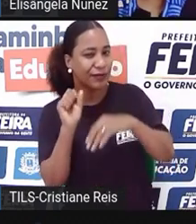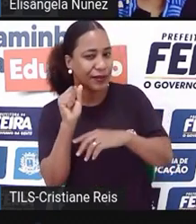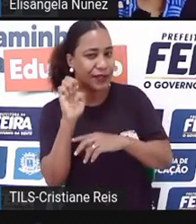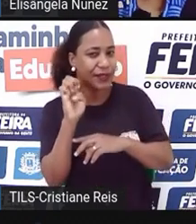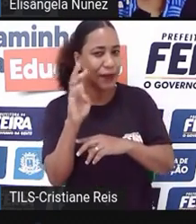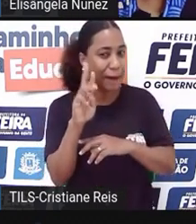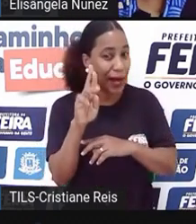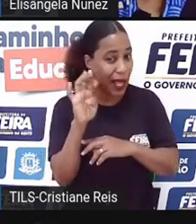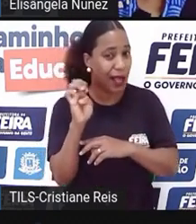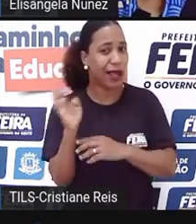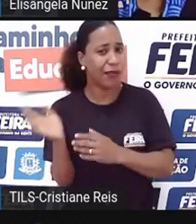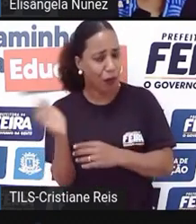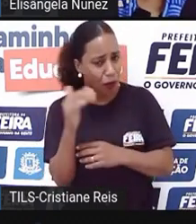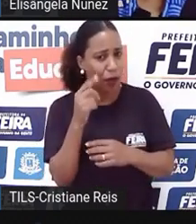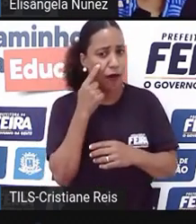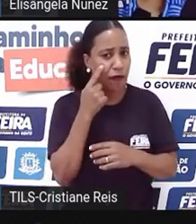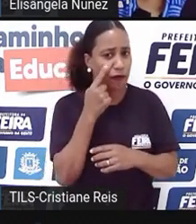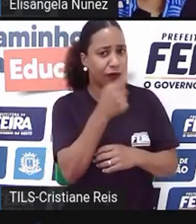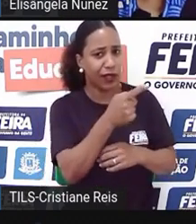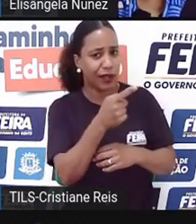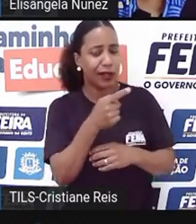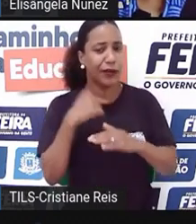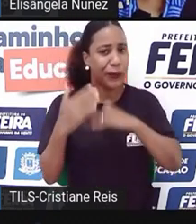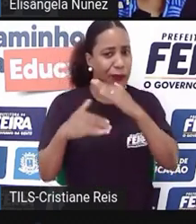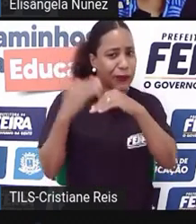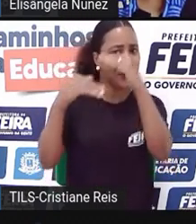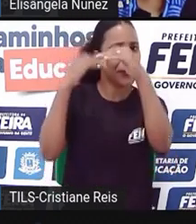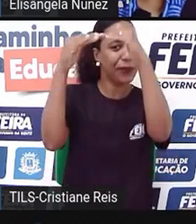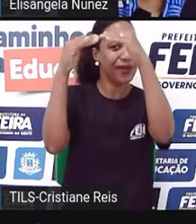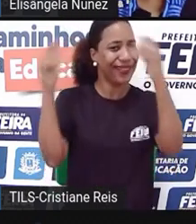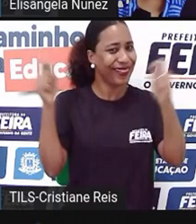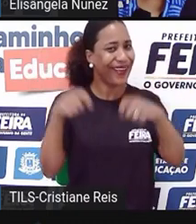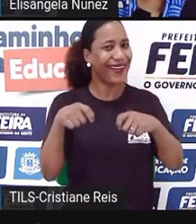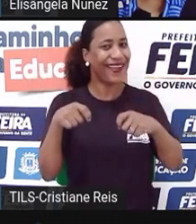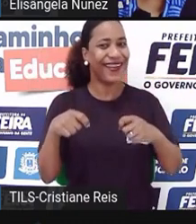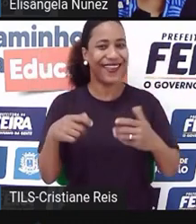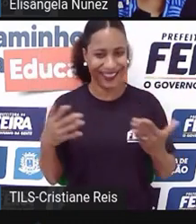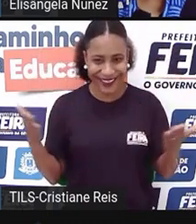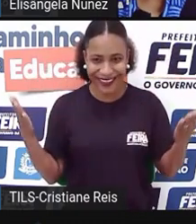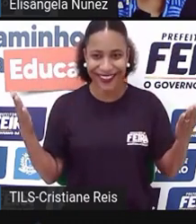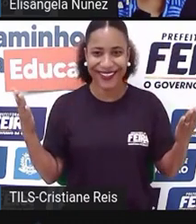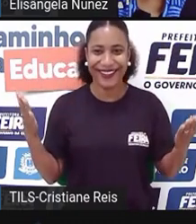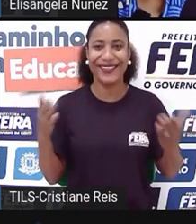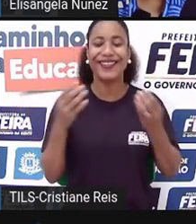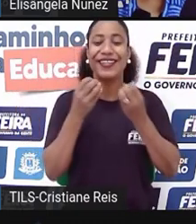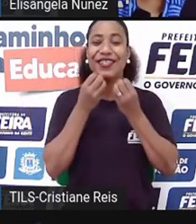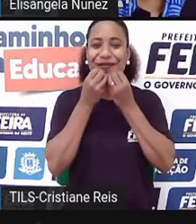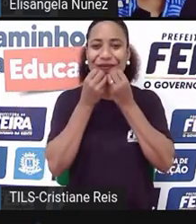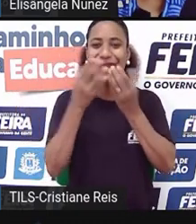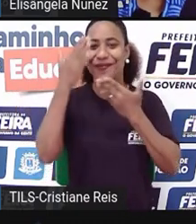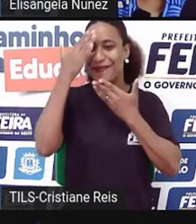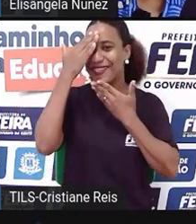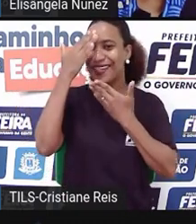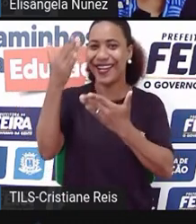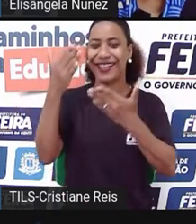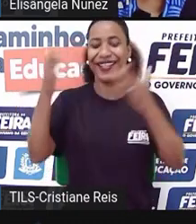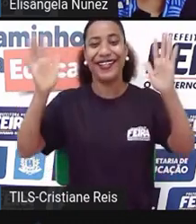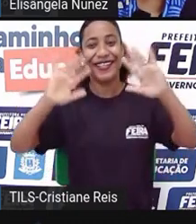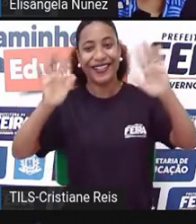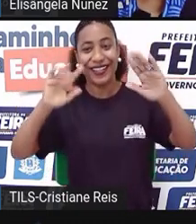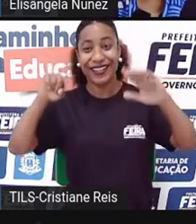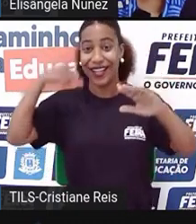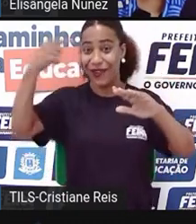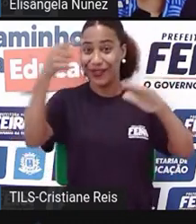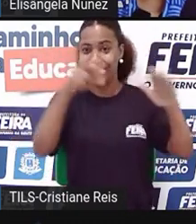Vamos ver se essa ideia, se tem como ela ir para frente. Então, é isso. Mais uma vez, muito obrigado, Elisângela. Pessoal, a gente se vê de novo